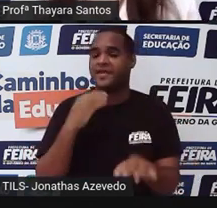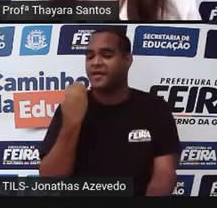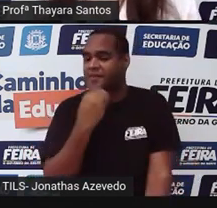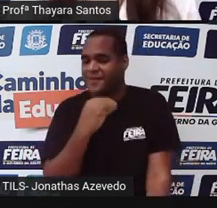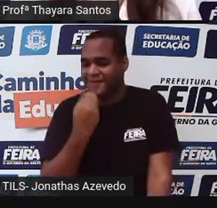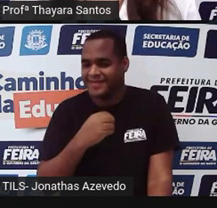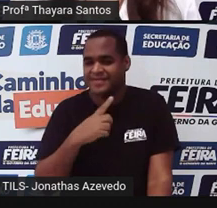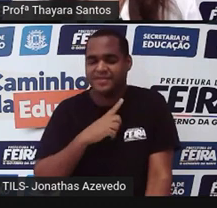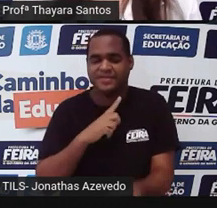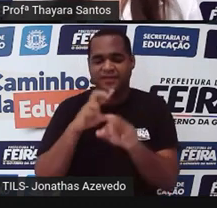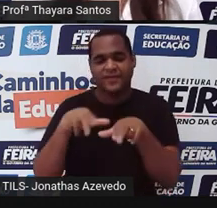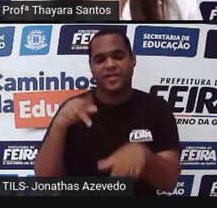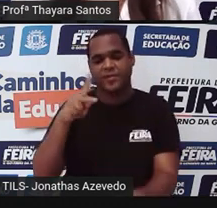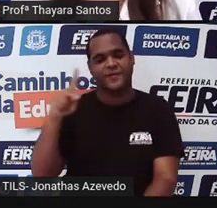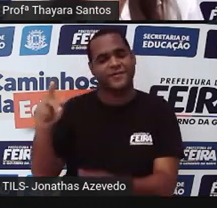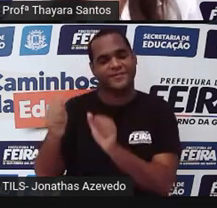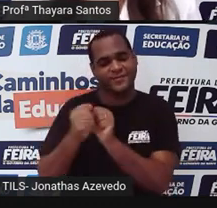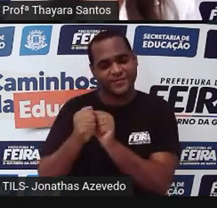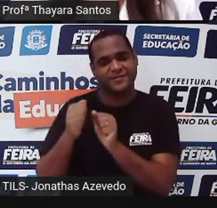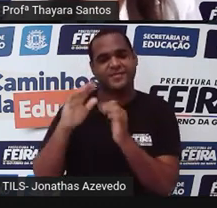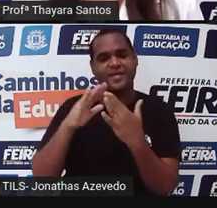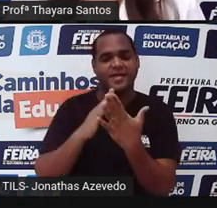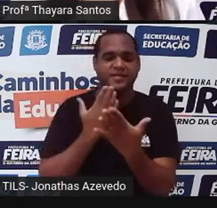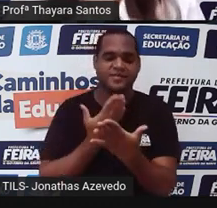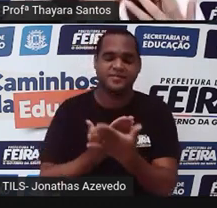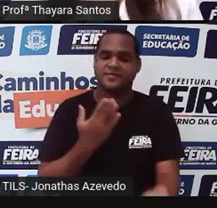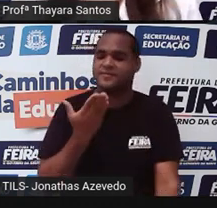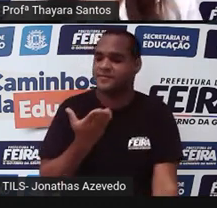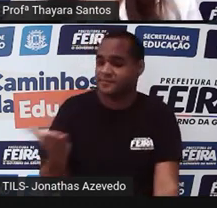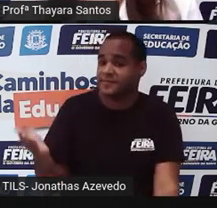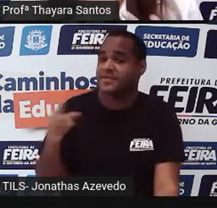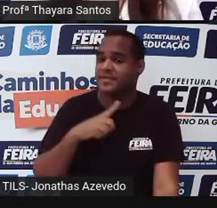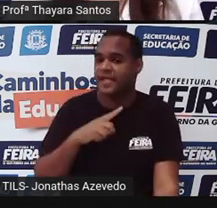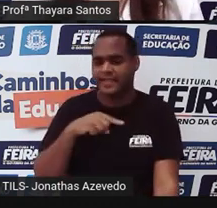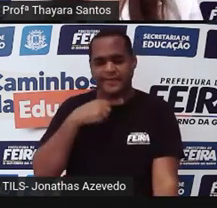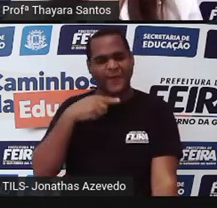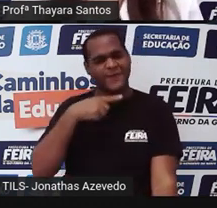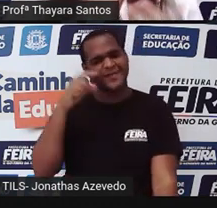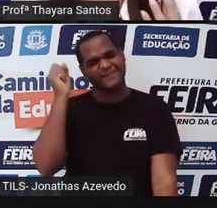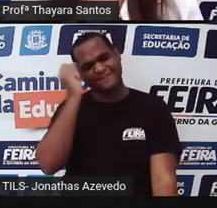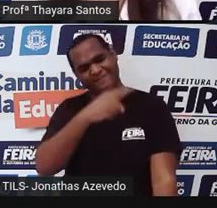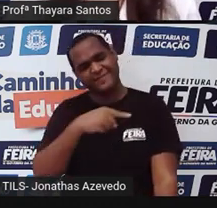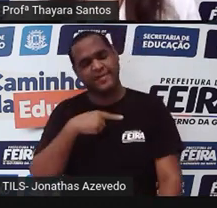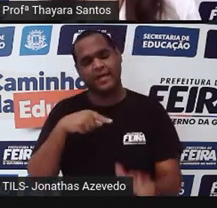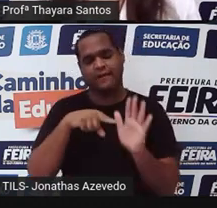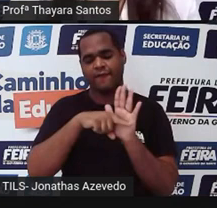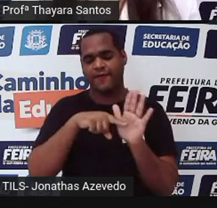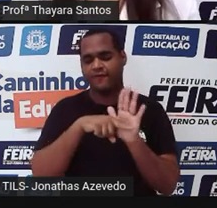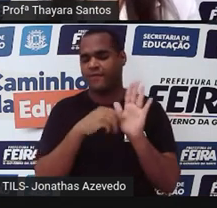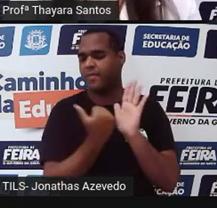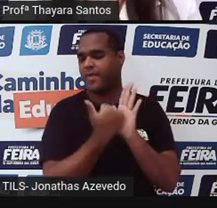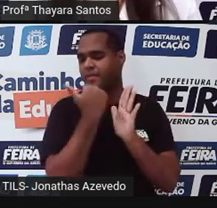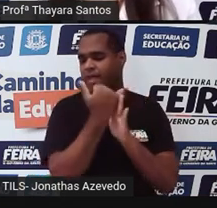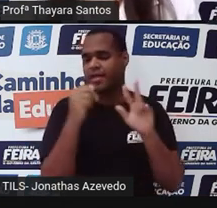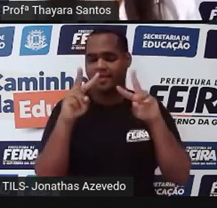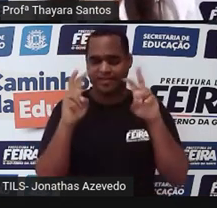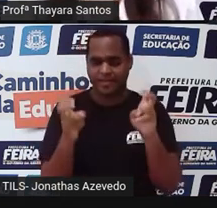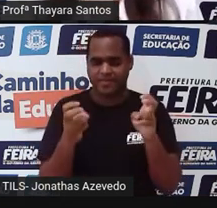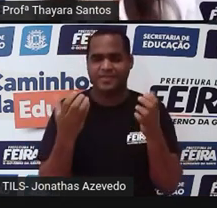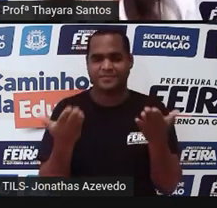com os colegas de vocês, com os professores de vocês, na escola de vocês, para tirar as dúvidas, pesquisar mais sobre esse tema.